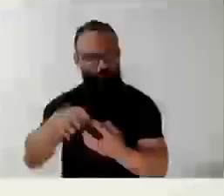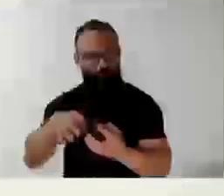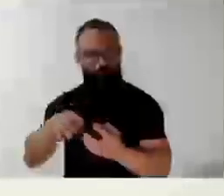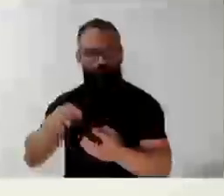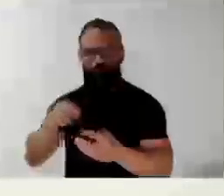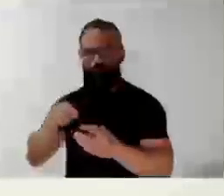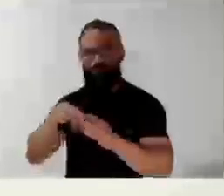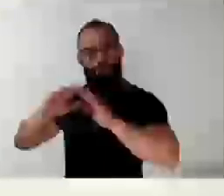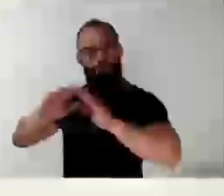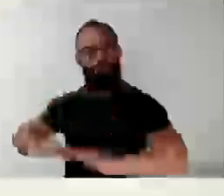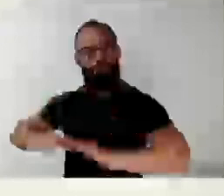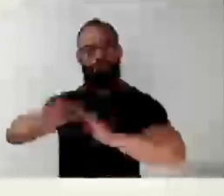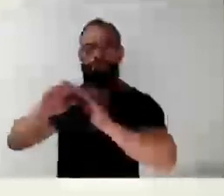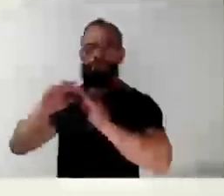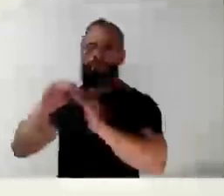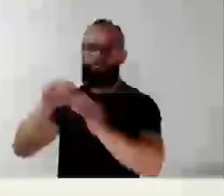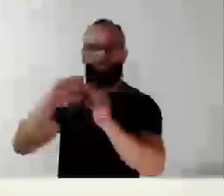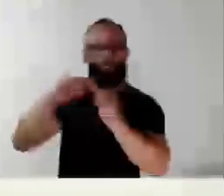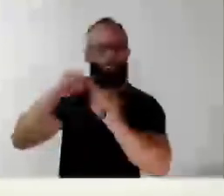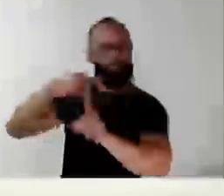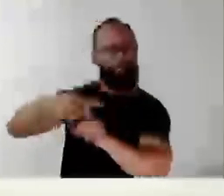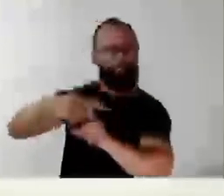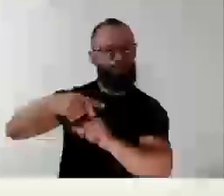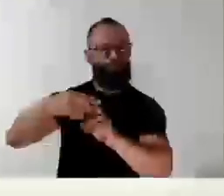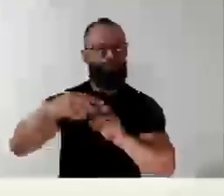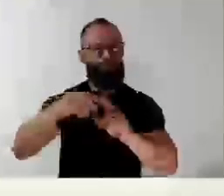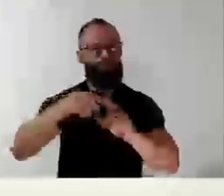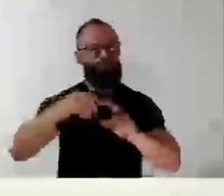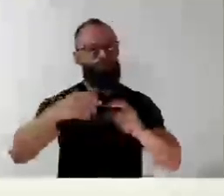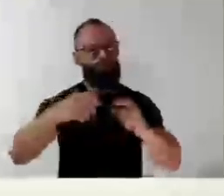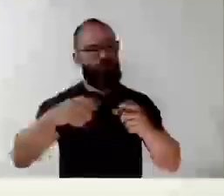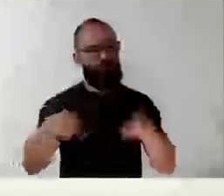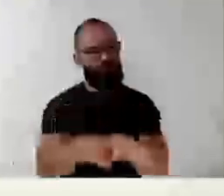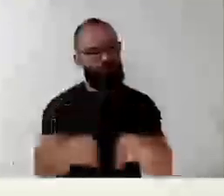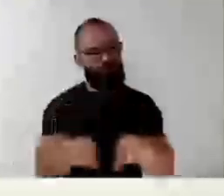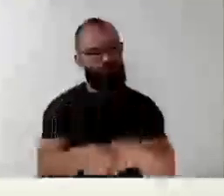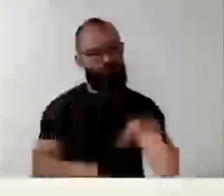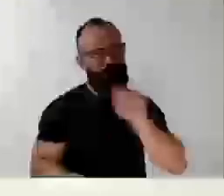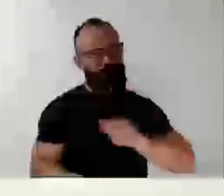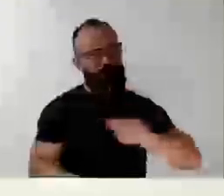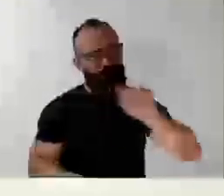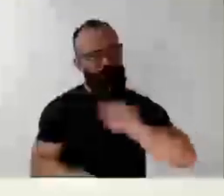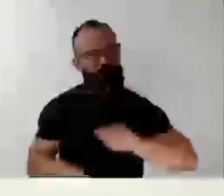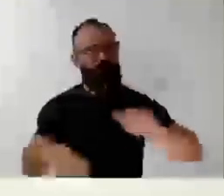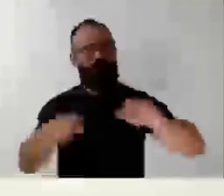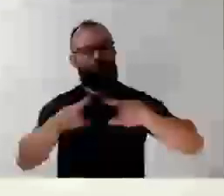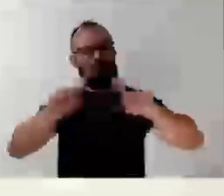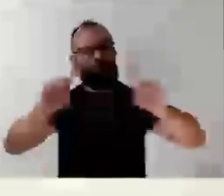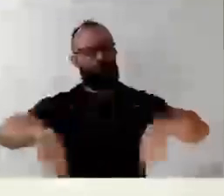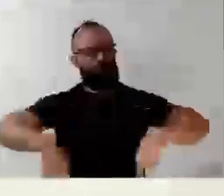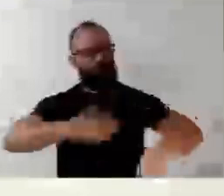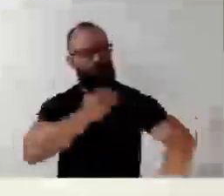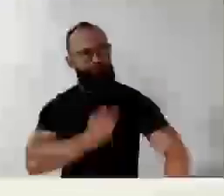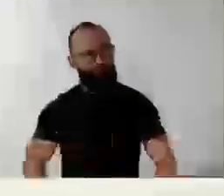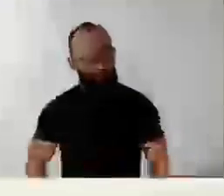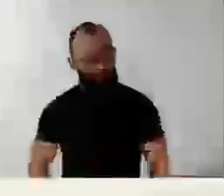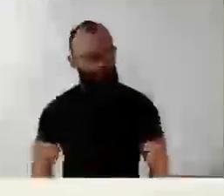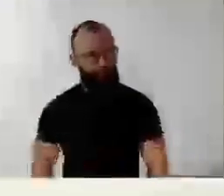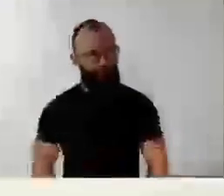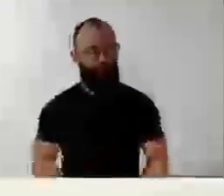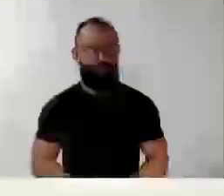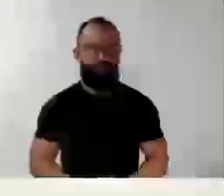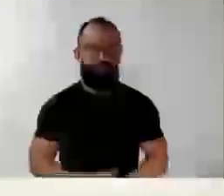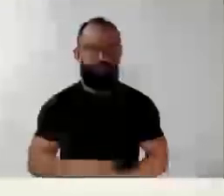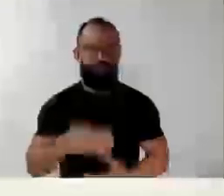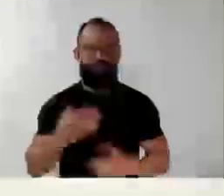paroquiais, como também na Asmub, que é a Associação de Servidores, que já gerou uma polêmica tremenda nessa Casa Legislativa, com